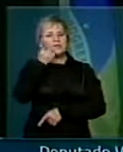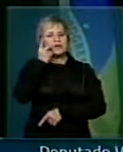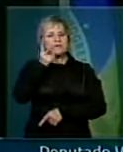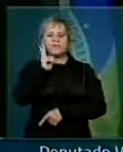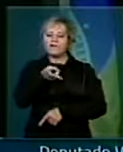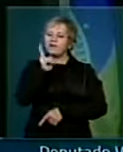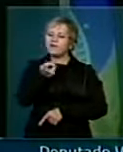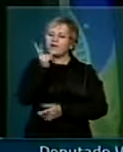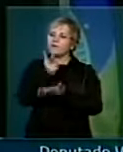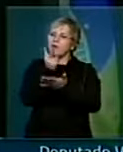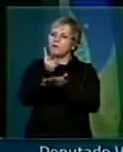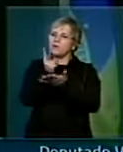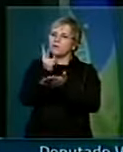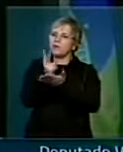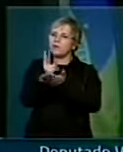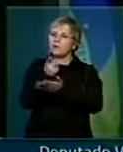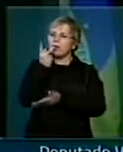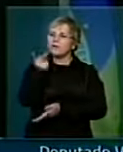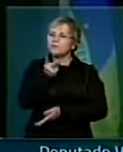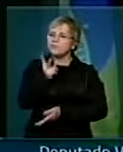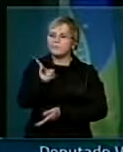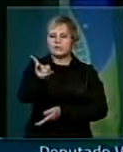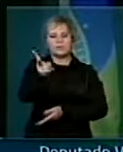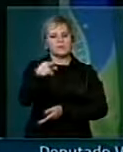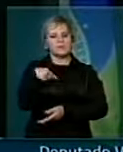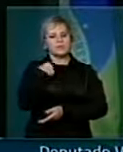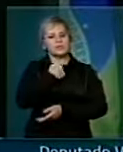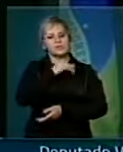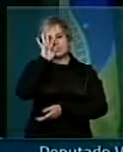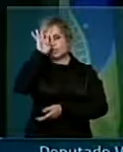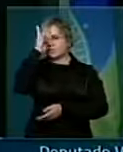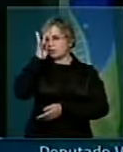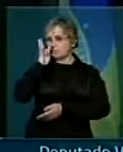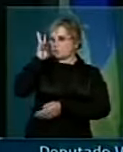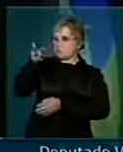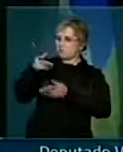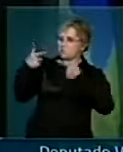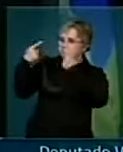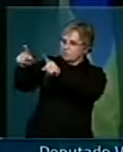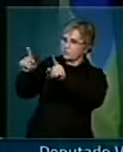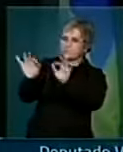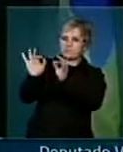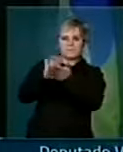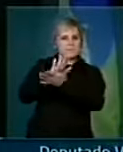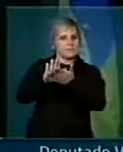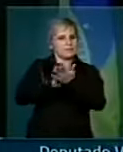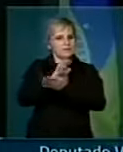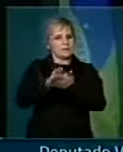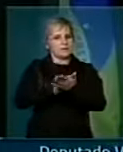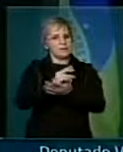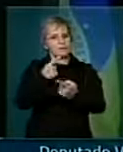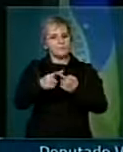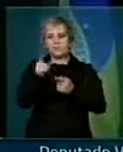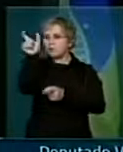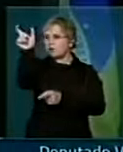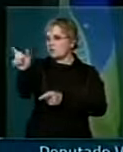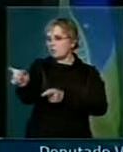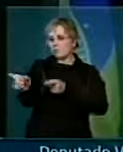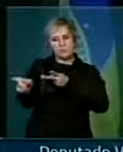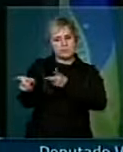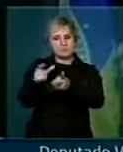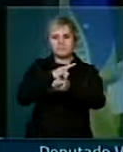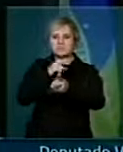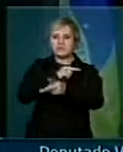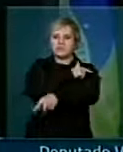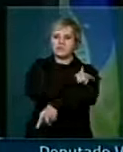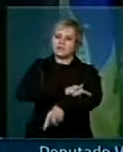coisa, uma nota só. A gente resolveu no nosso partido não responder, porque é uma postura que ele até respeita.